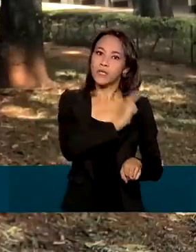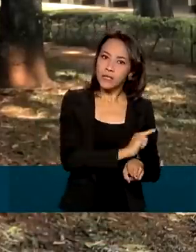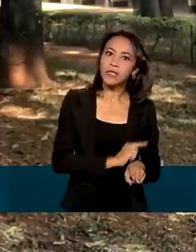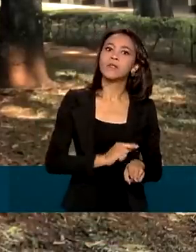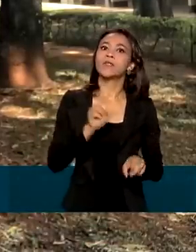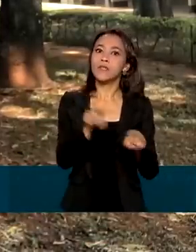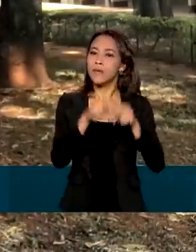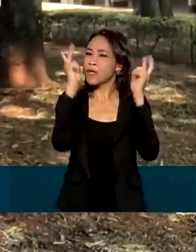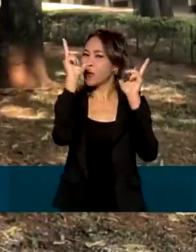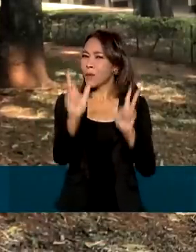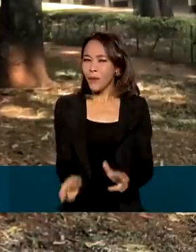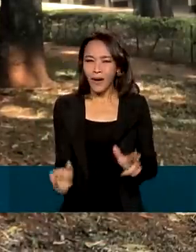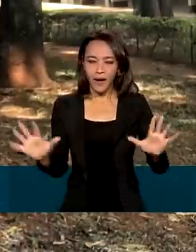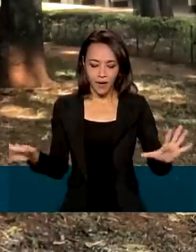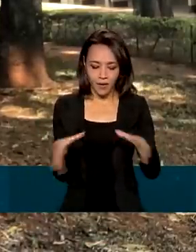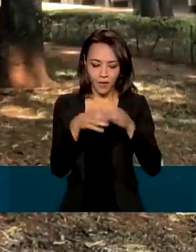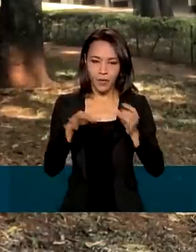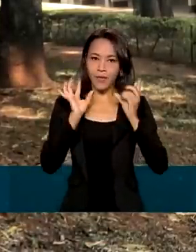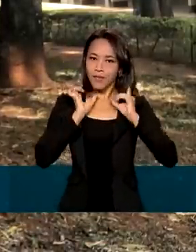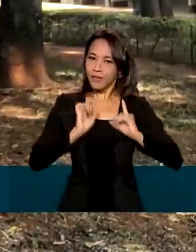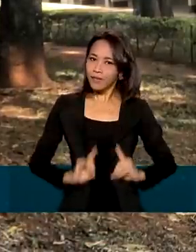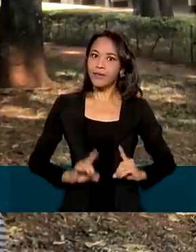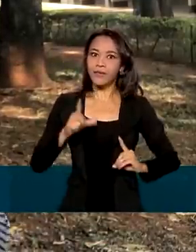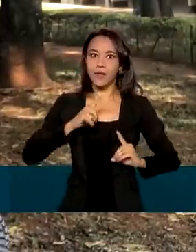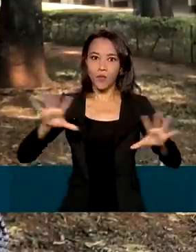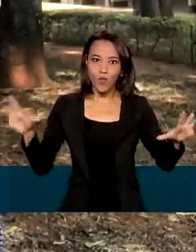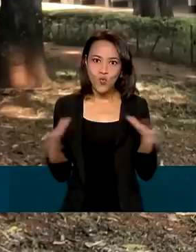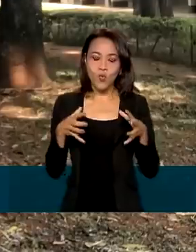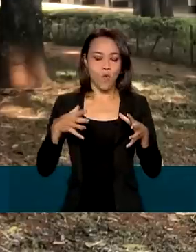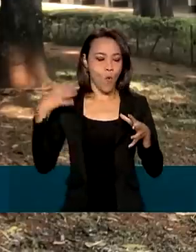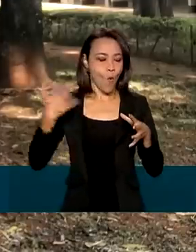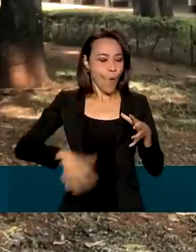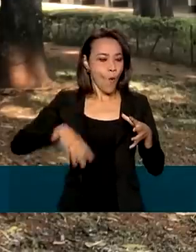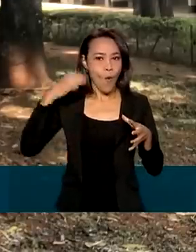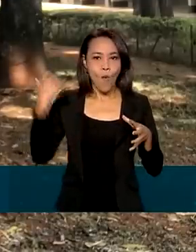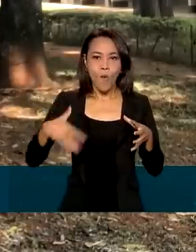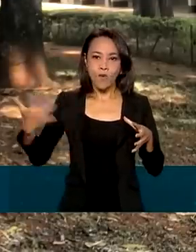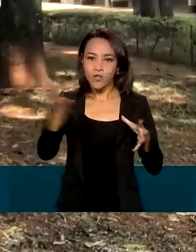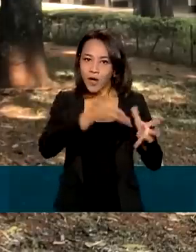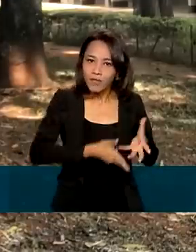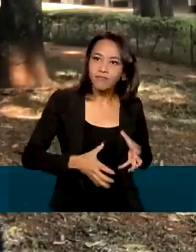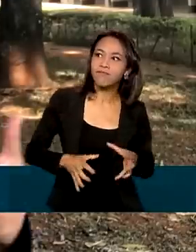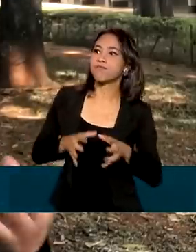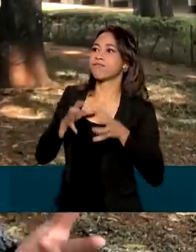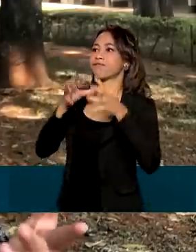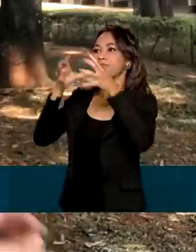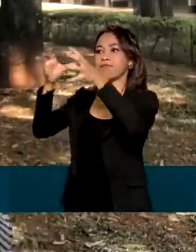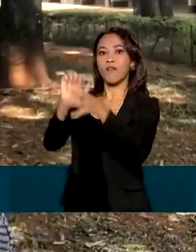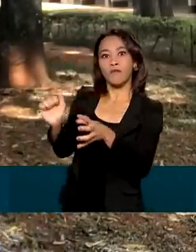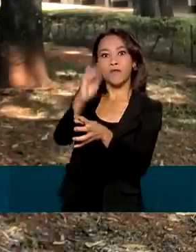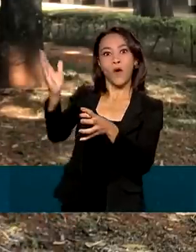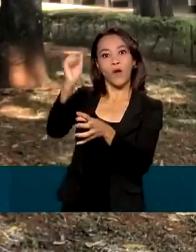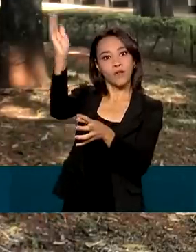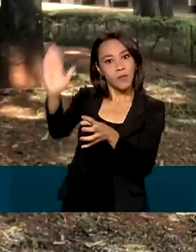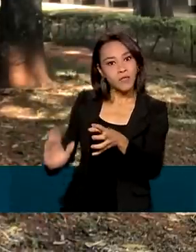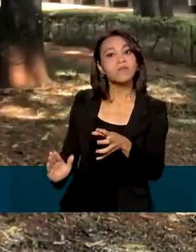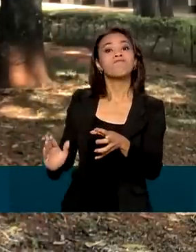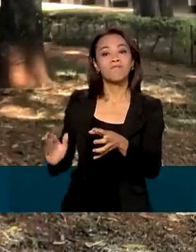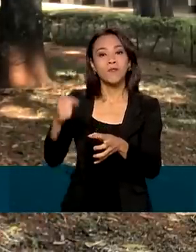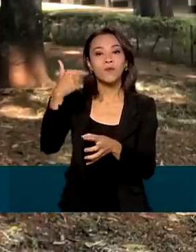são as Paralimpíadas. Teremos a maior delegação já convocada para uma edição dos Jogos fora do Brasil, com